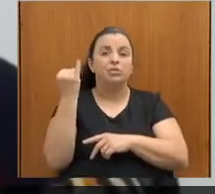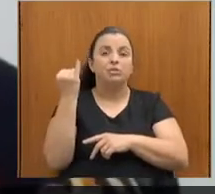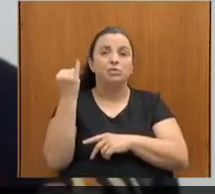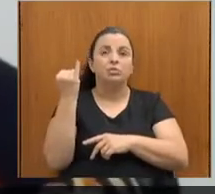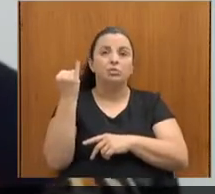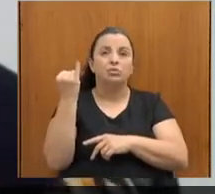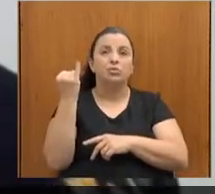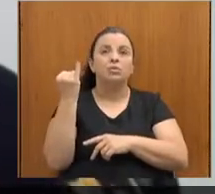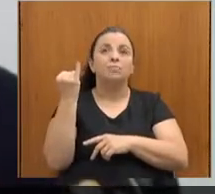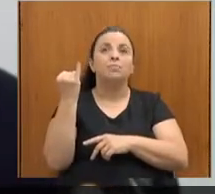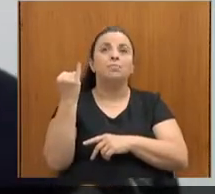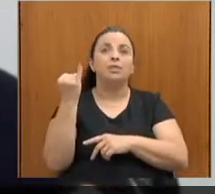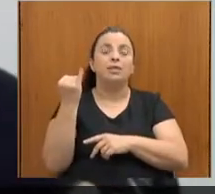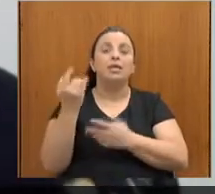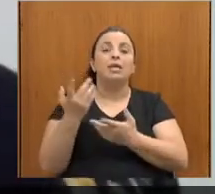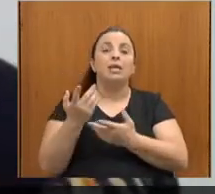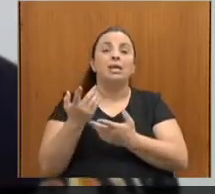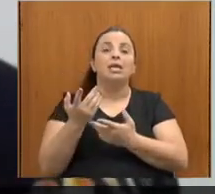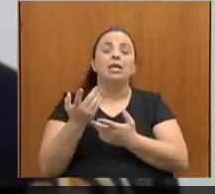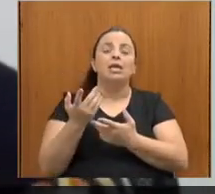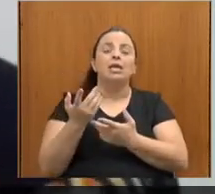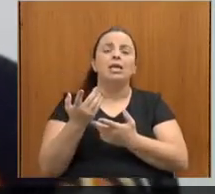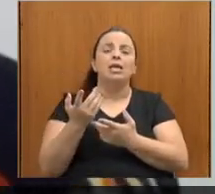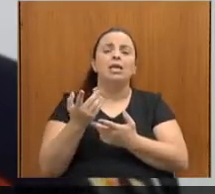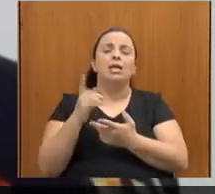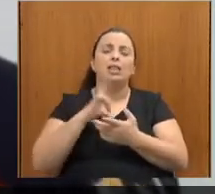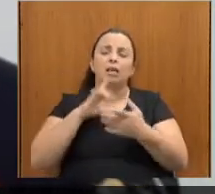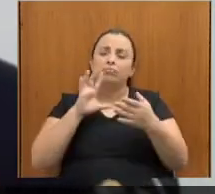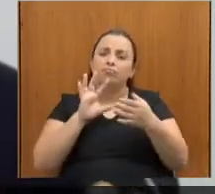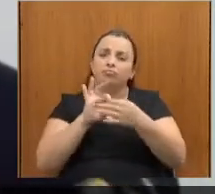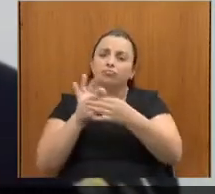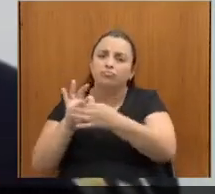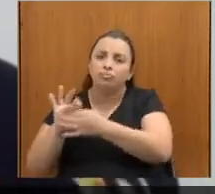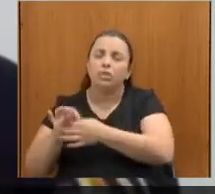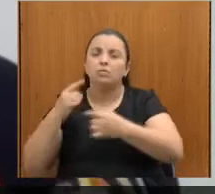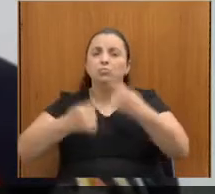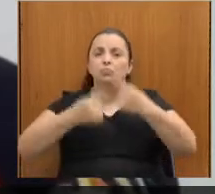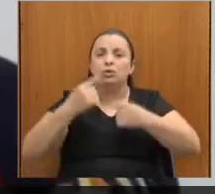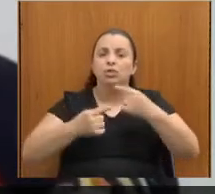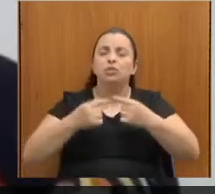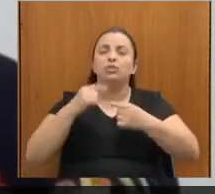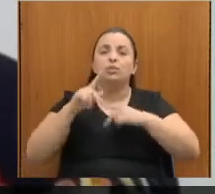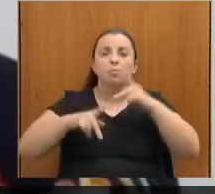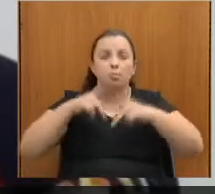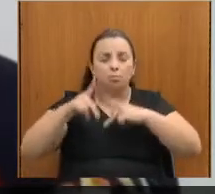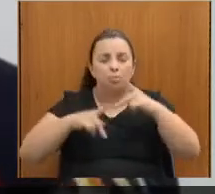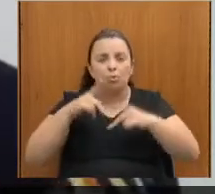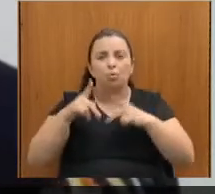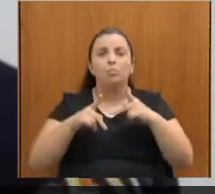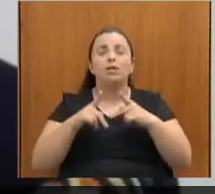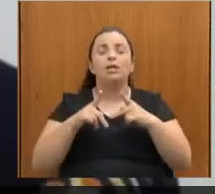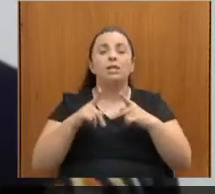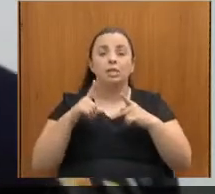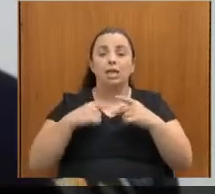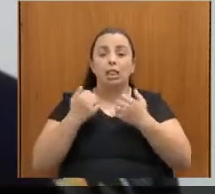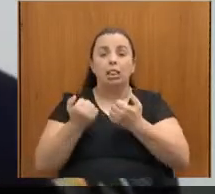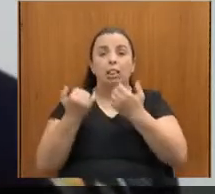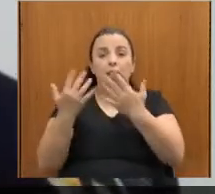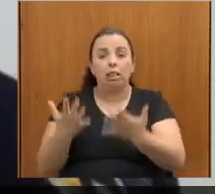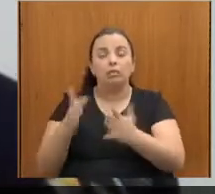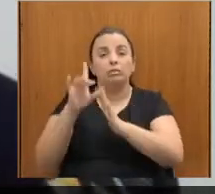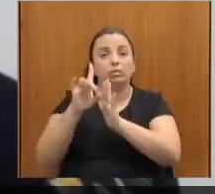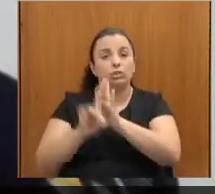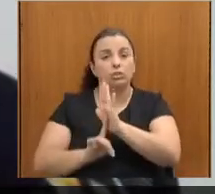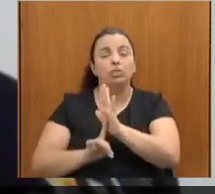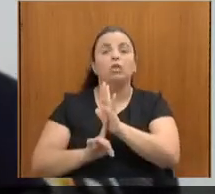todas as questões das políticas públicas, das ações afirmativas, dos benefícios das pessoas com deficiência. que é o quê? A